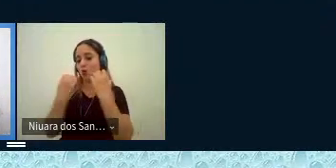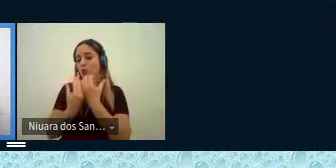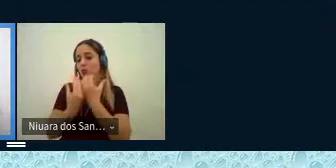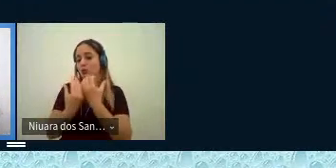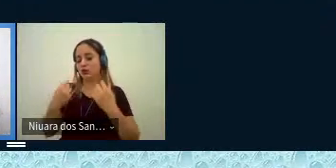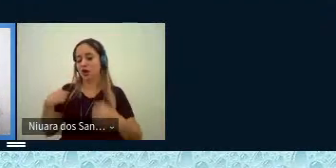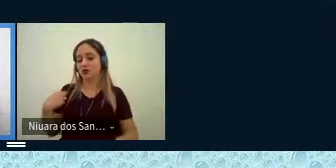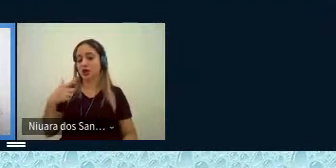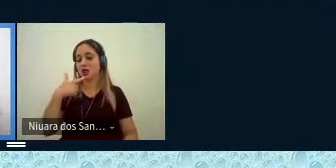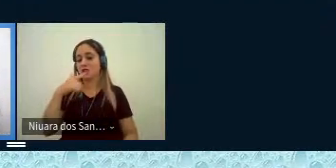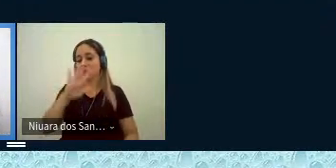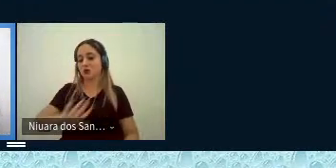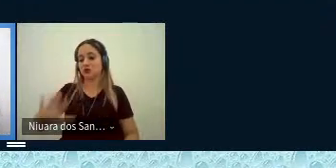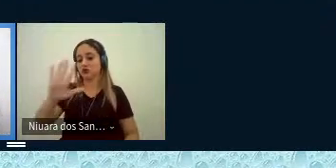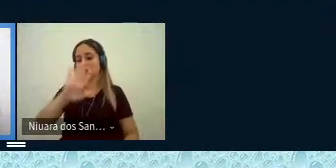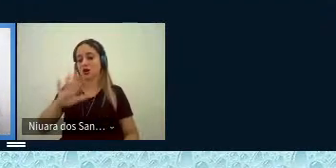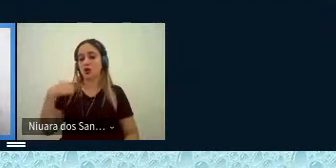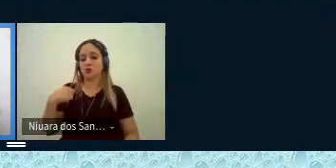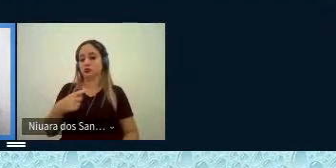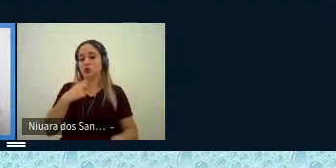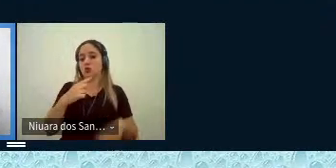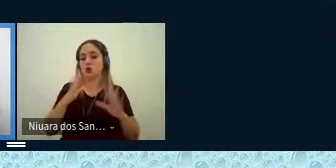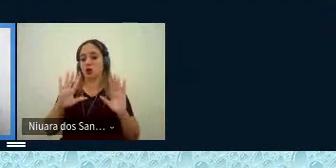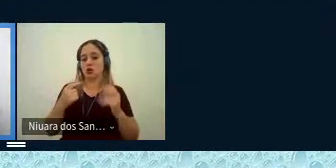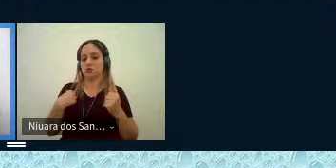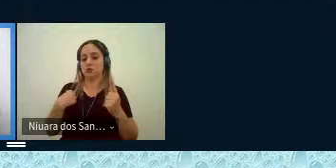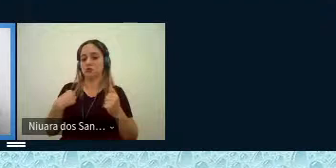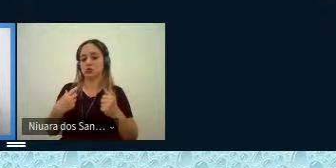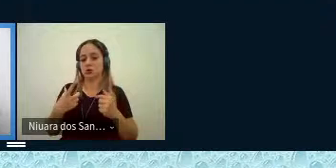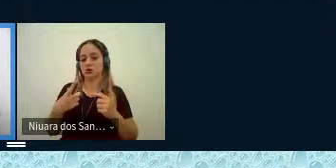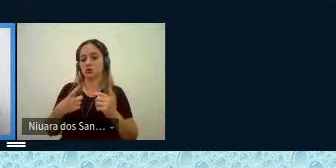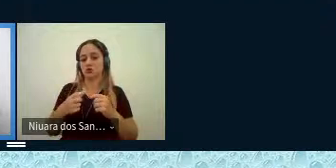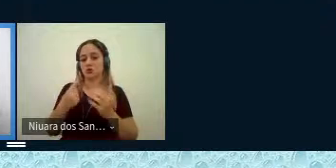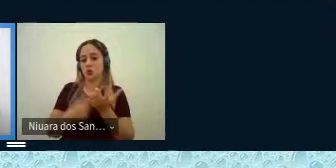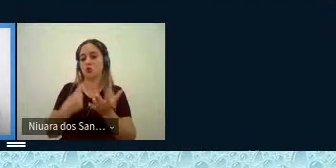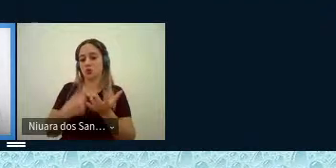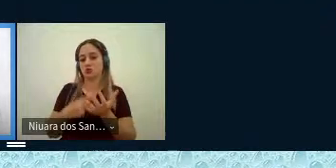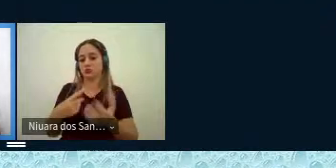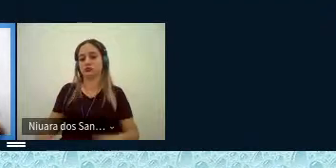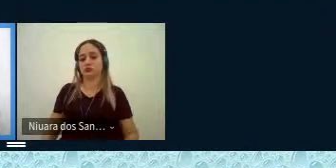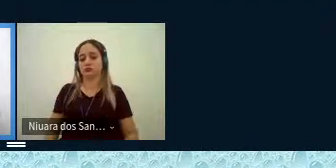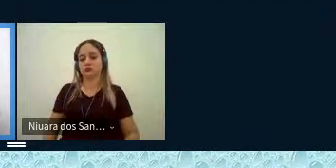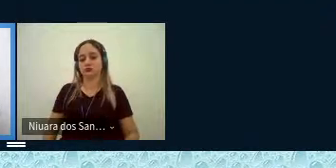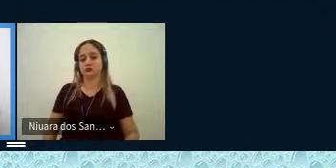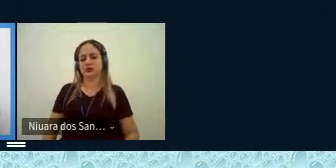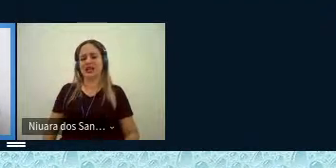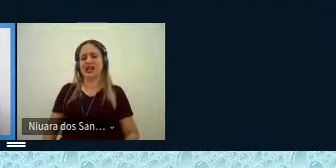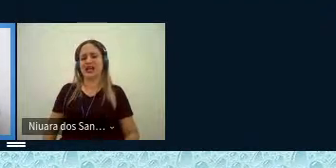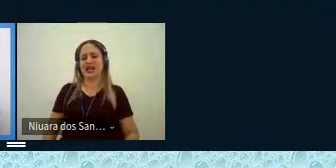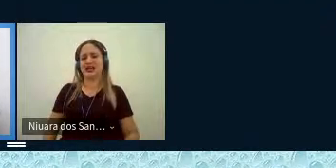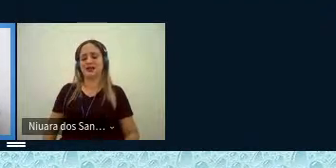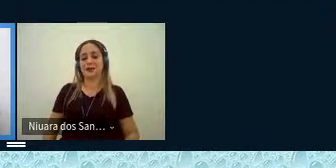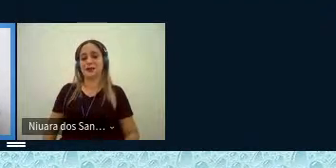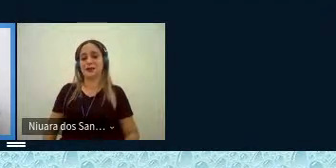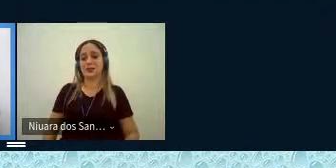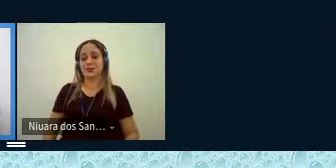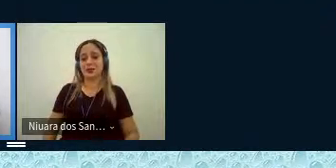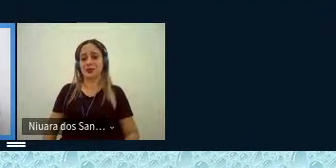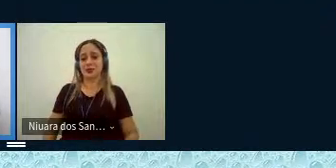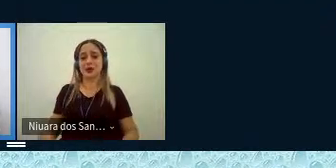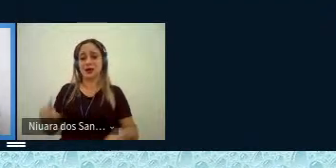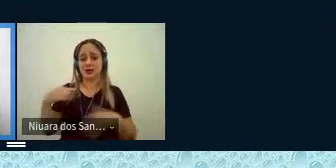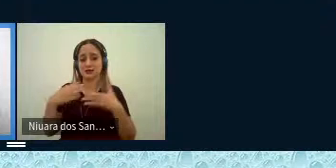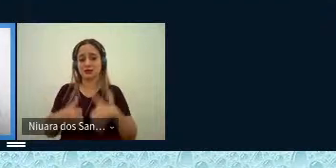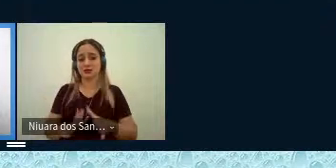não dá conta desse acordo ela escapa dessa língua geral e aí nasceu